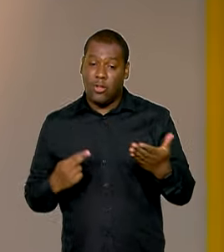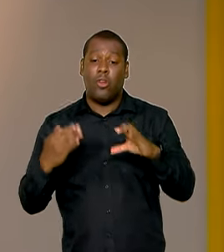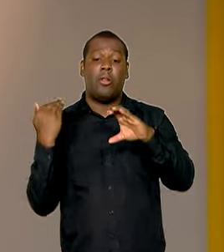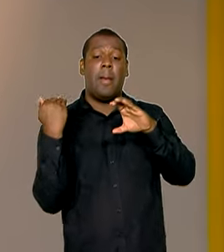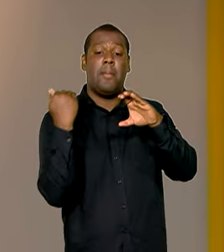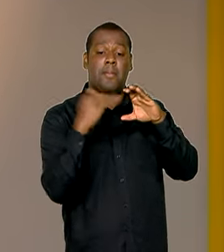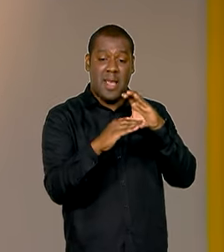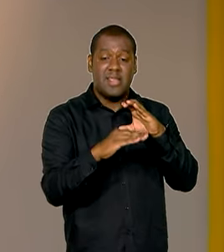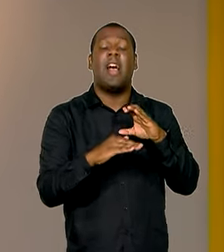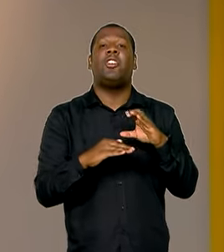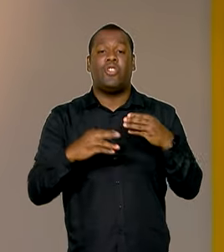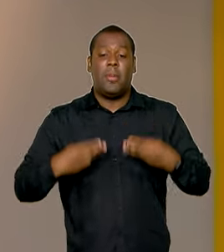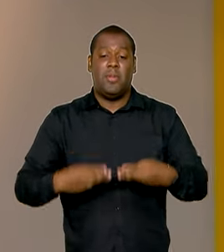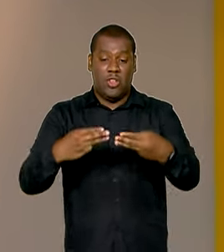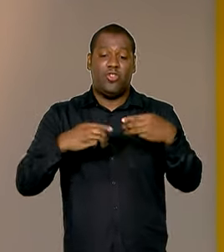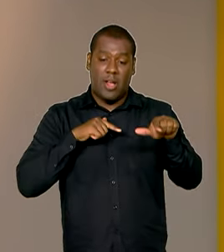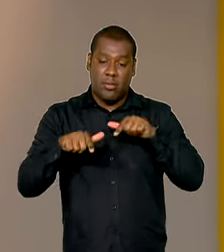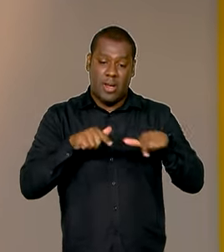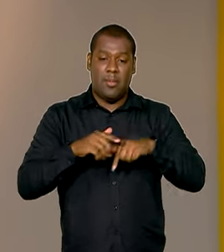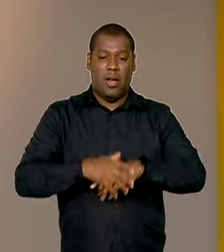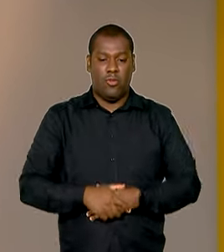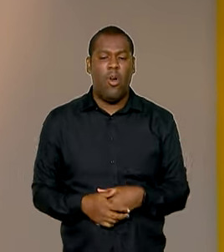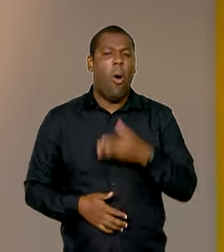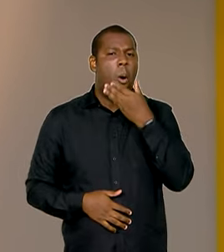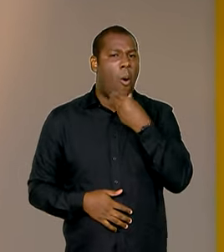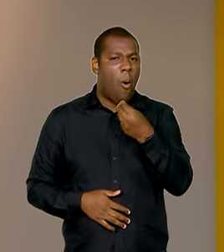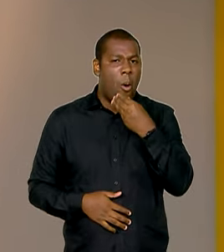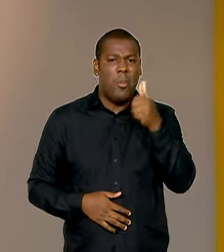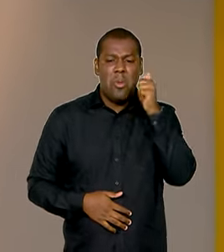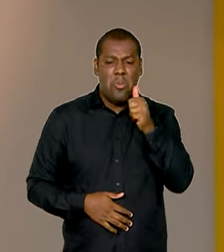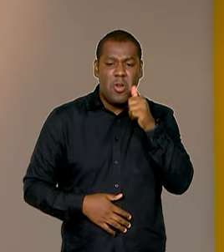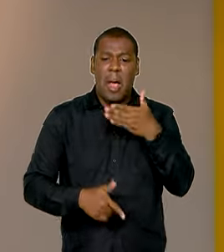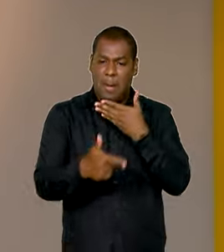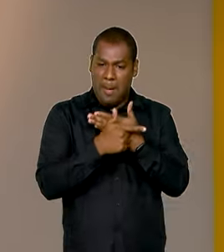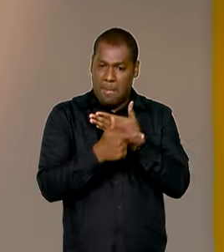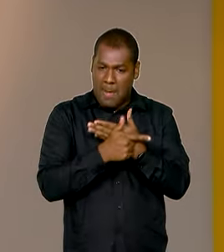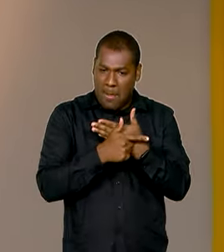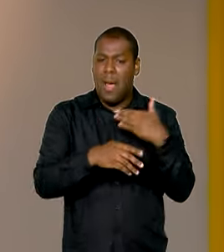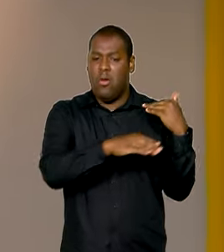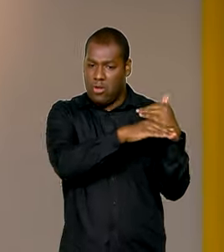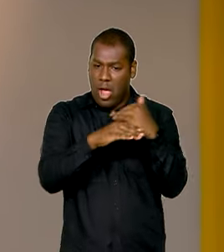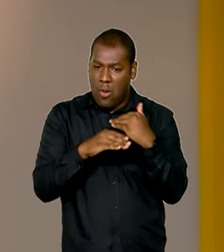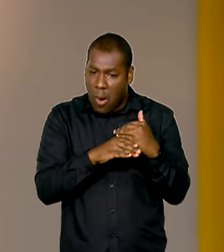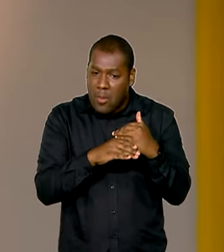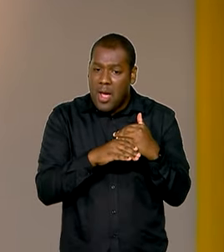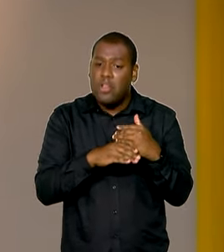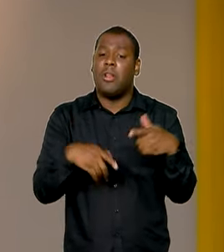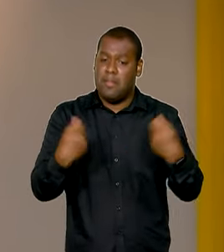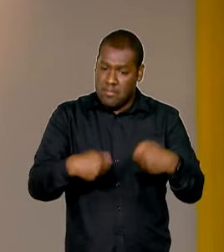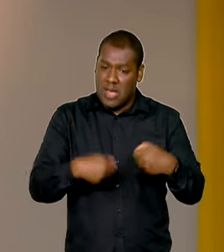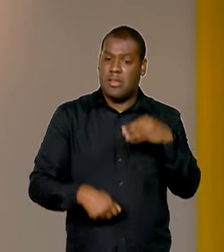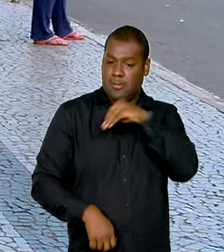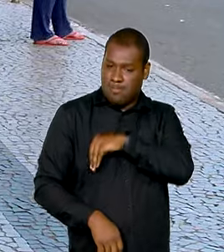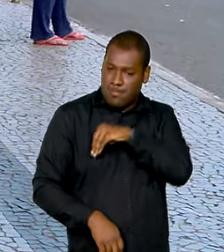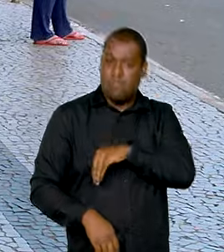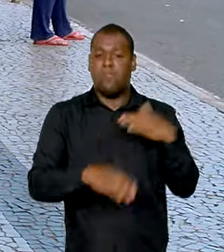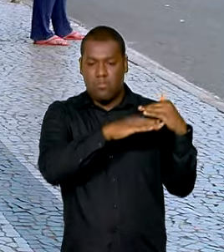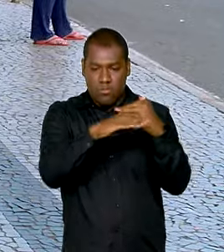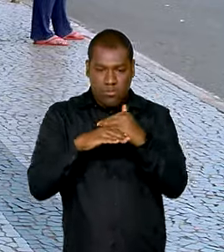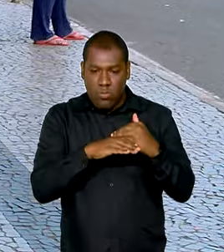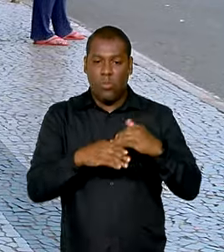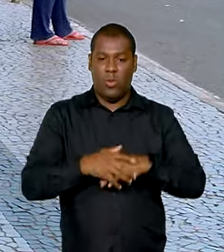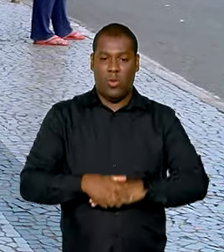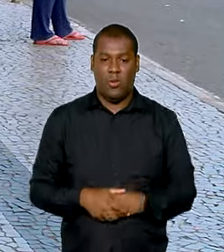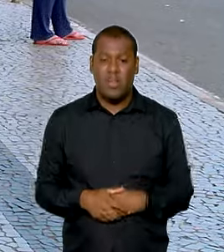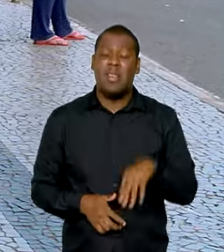servirão para saber se homens e mulheres que ocupam o mesmo cargo estão recebendo salários diferentes. Se